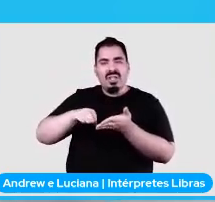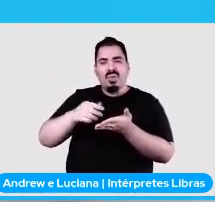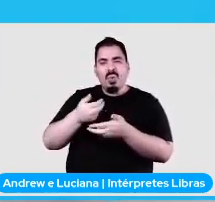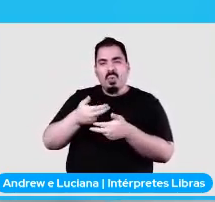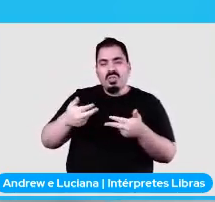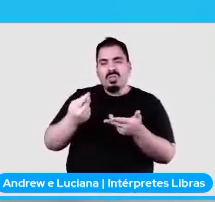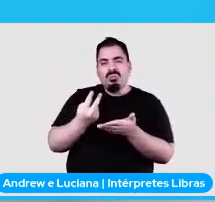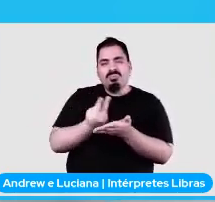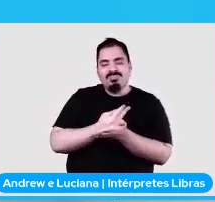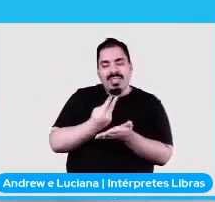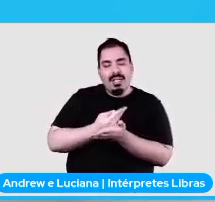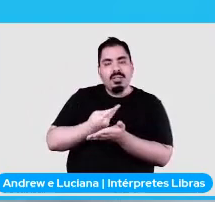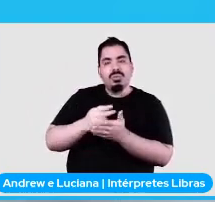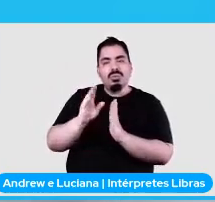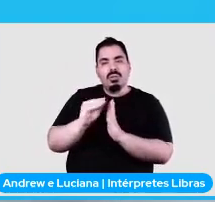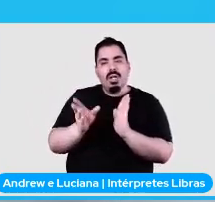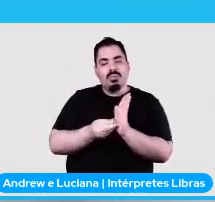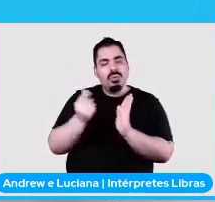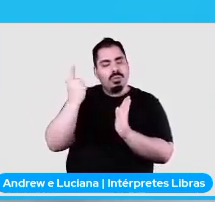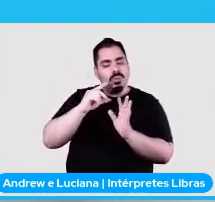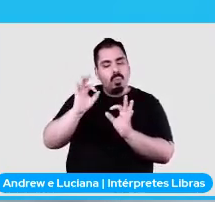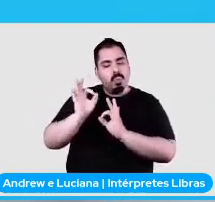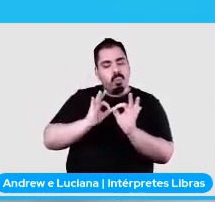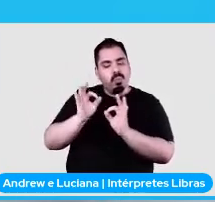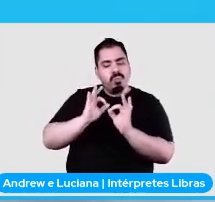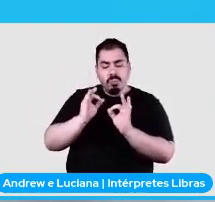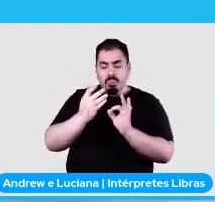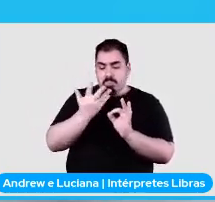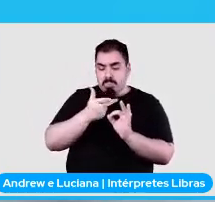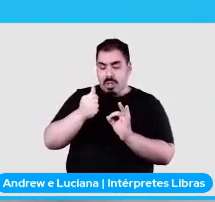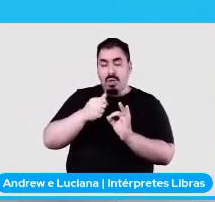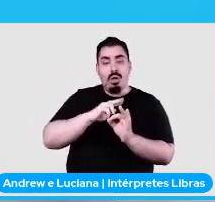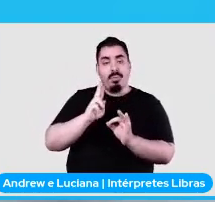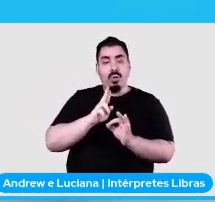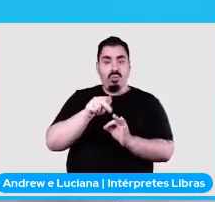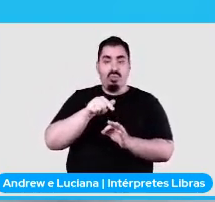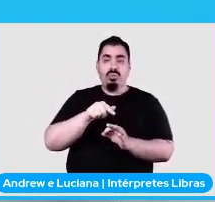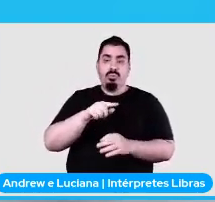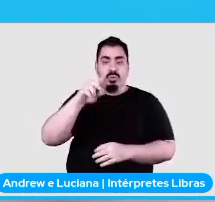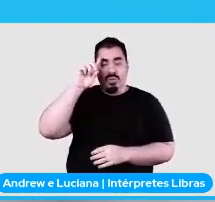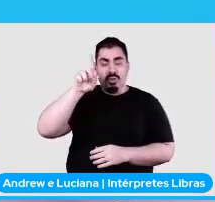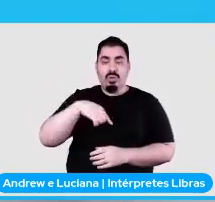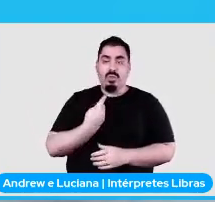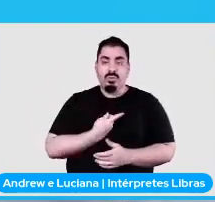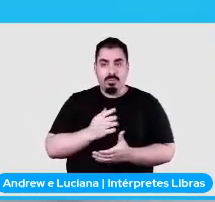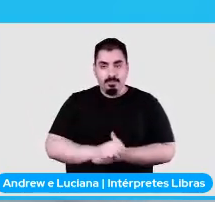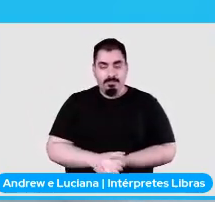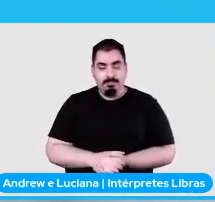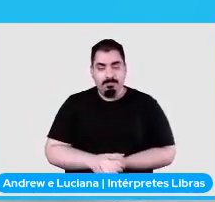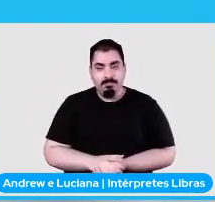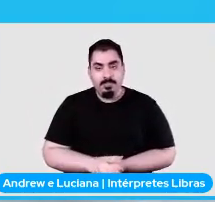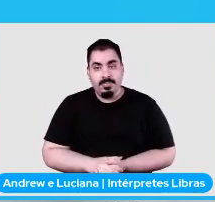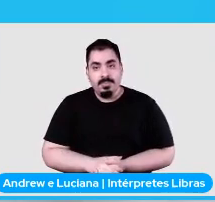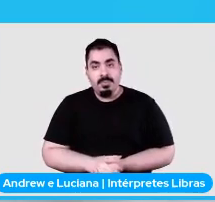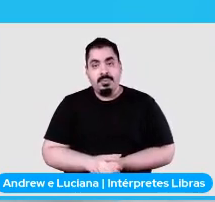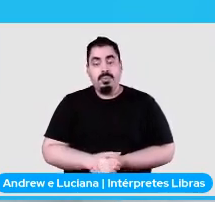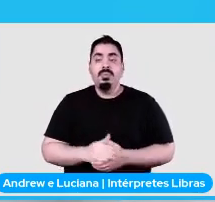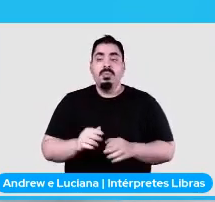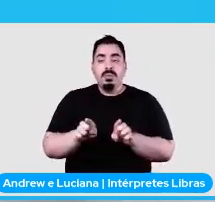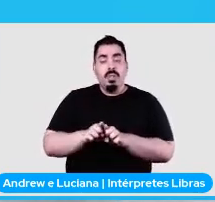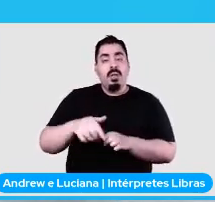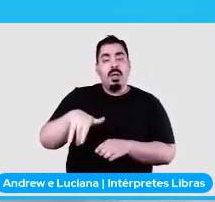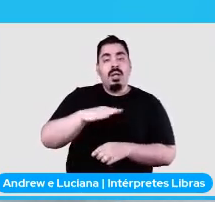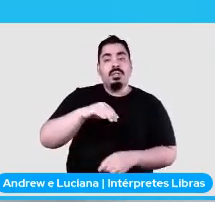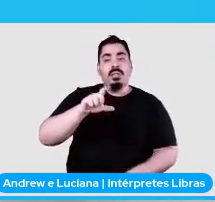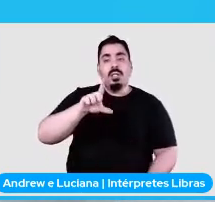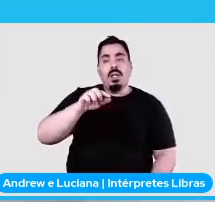palpável e até para as nossas necessidades, né? E aí, na parte de NLP, tem umas partes muito em